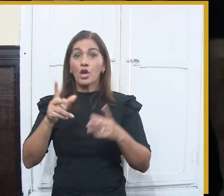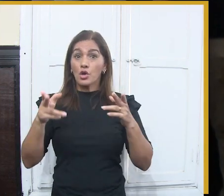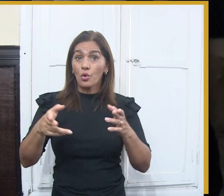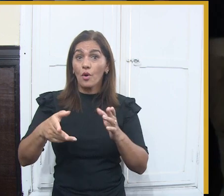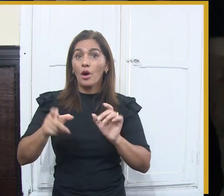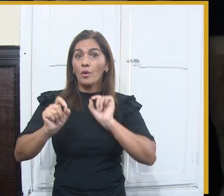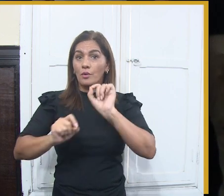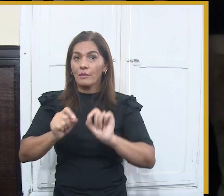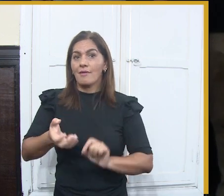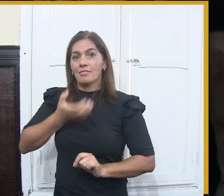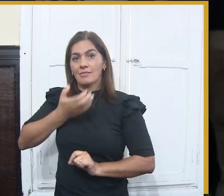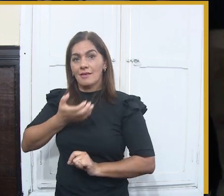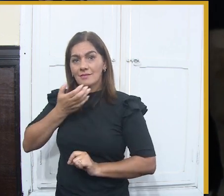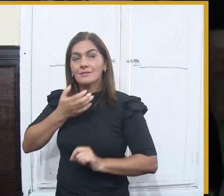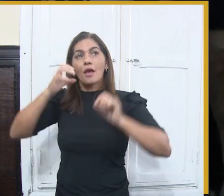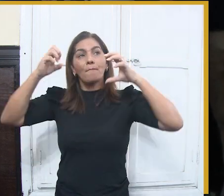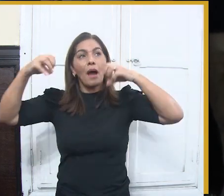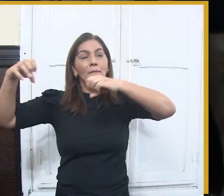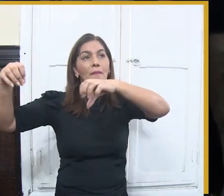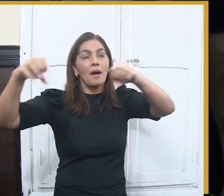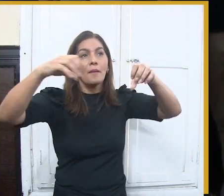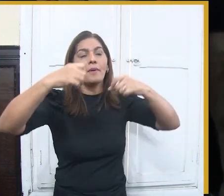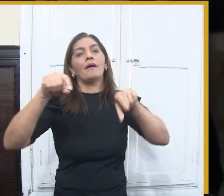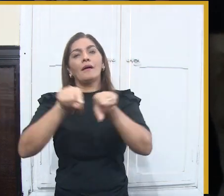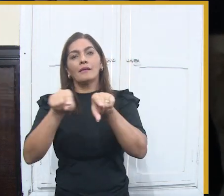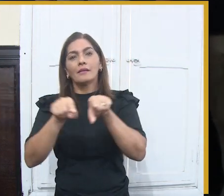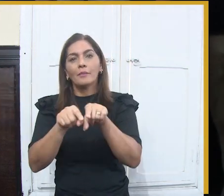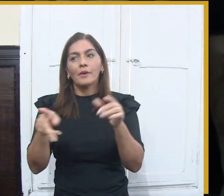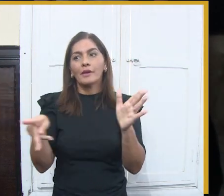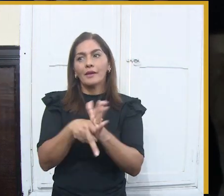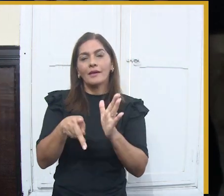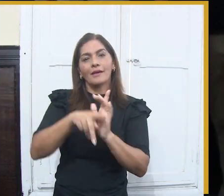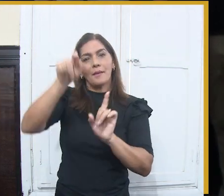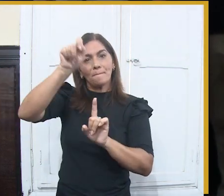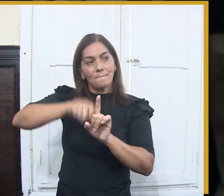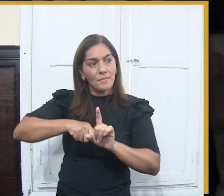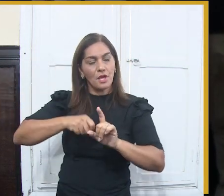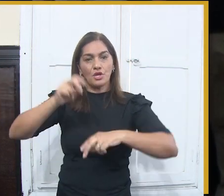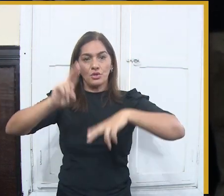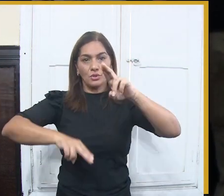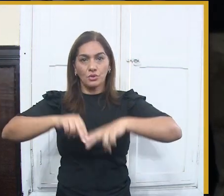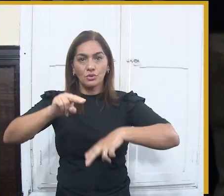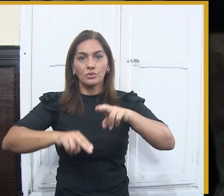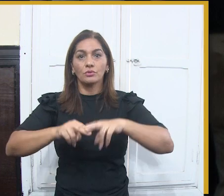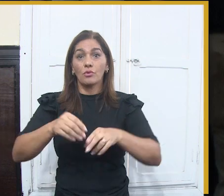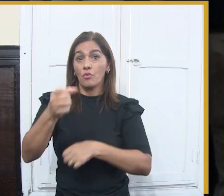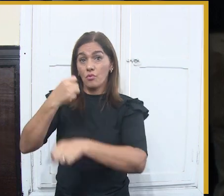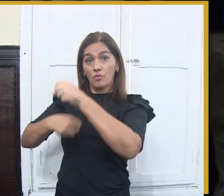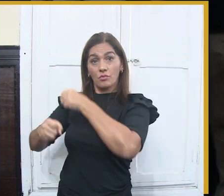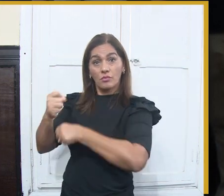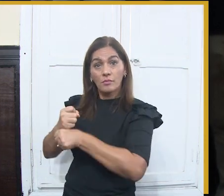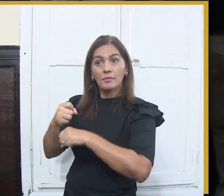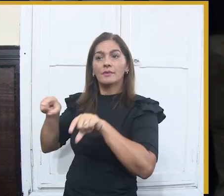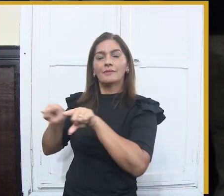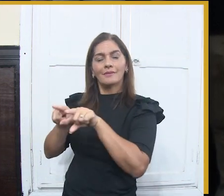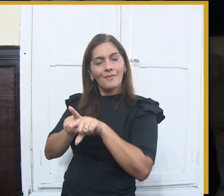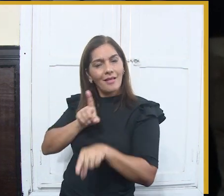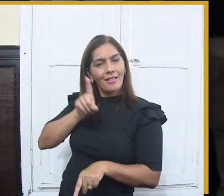das decorações. Distrito de Catolete Boa Vista também, uma vereadora de modé, vereadora Carol.